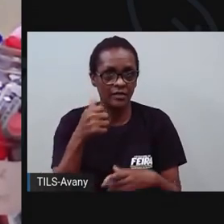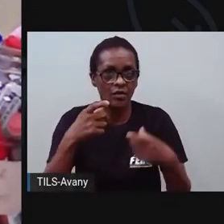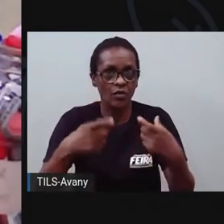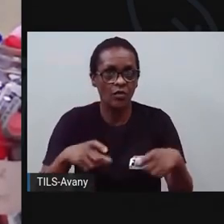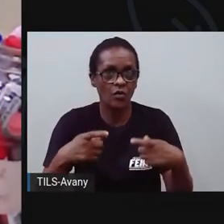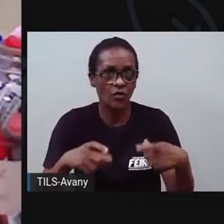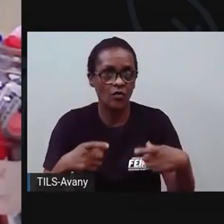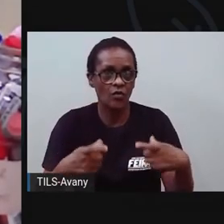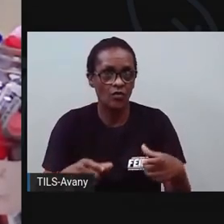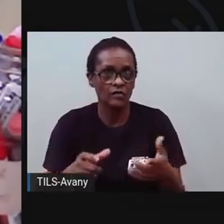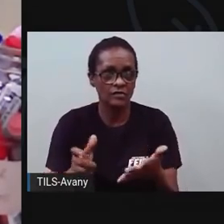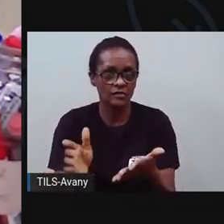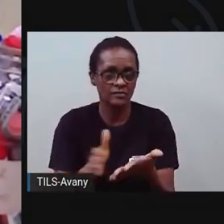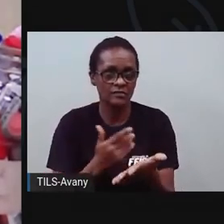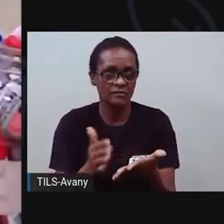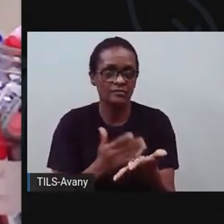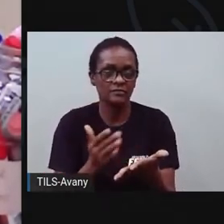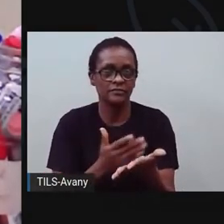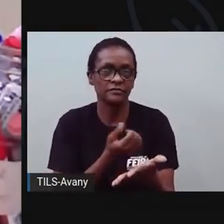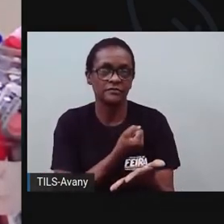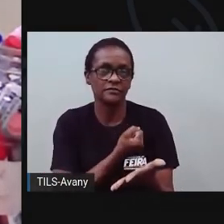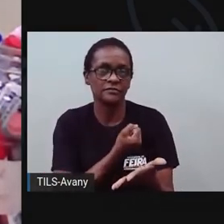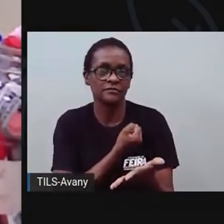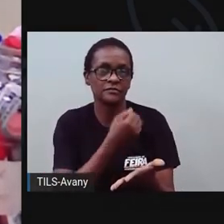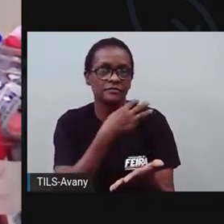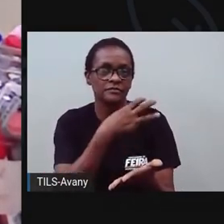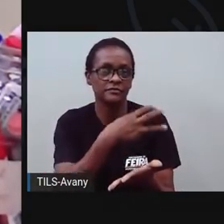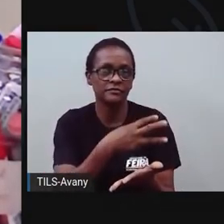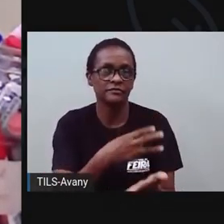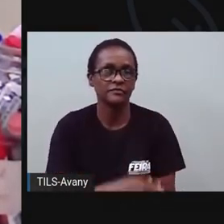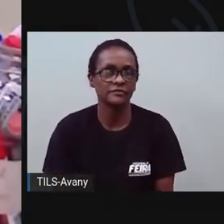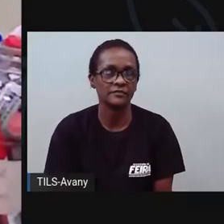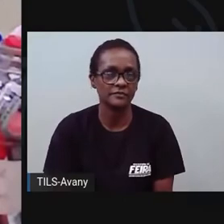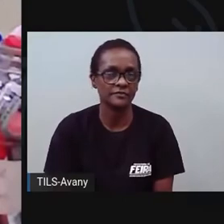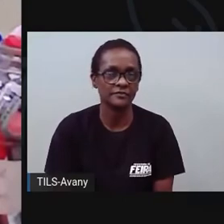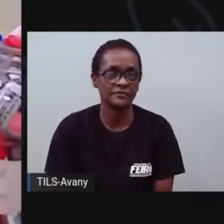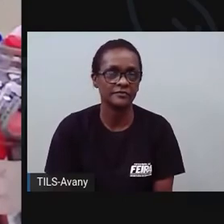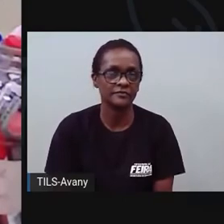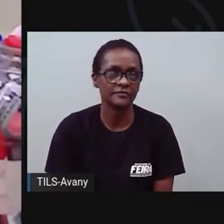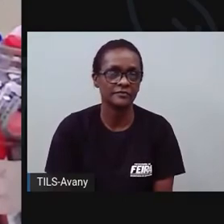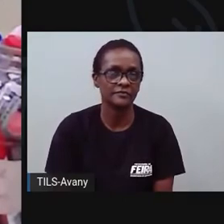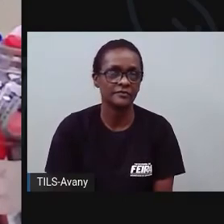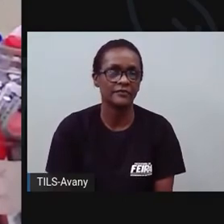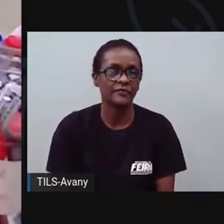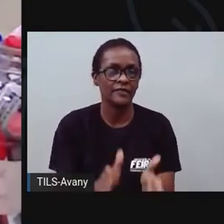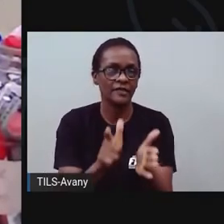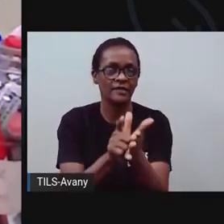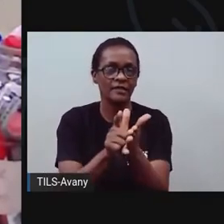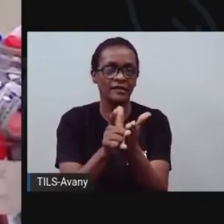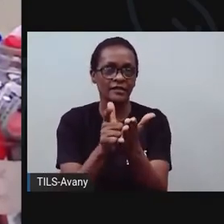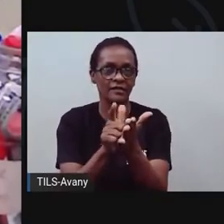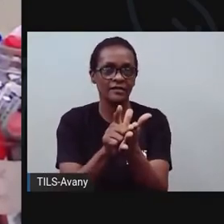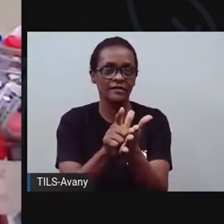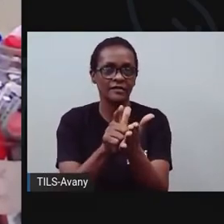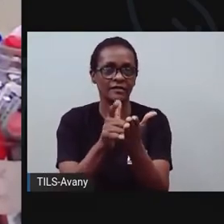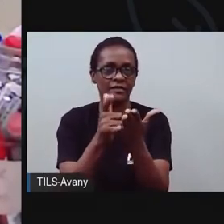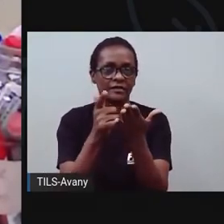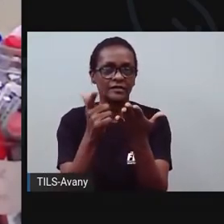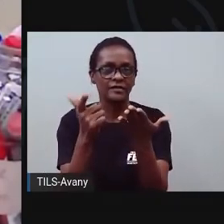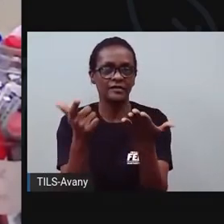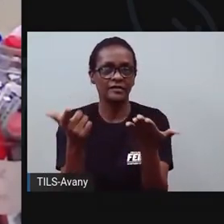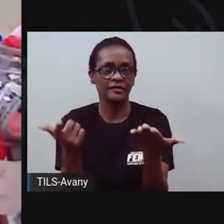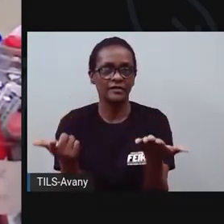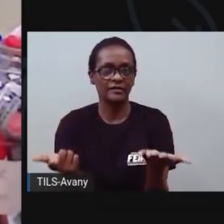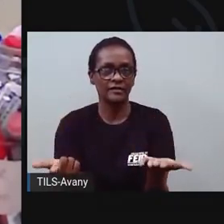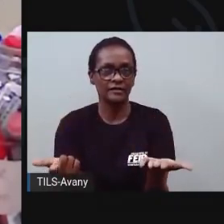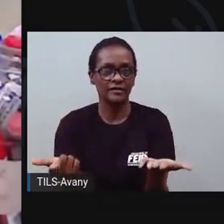página 3. E aí, se a gente tá com o jornal, a gente vai fazer o quê? Abrir. Aqui a gente tem títulos de algumas notícias e olha, a